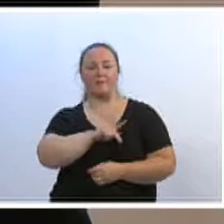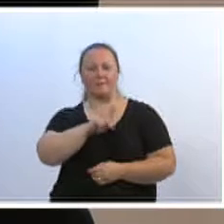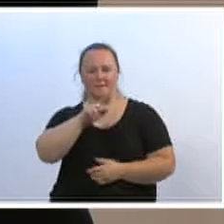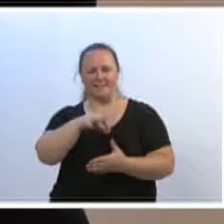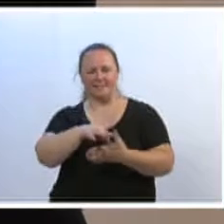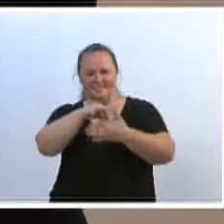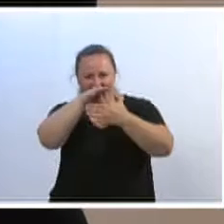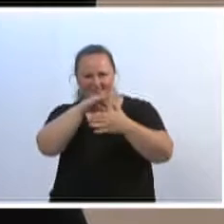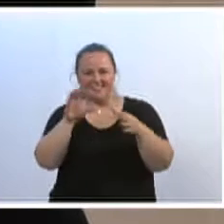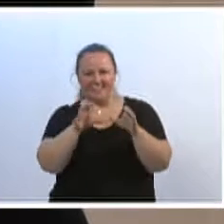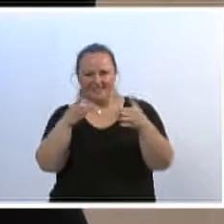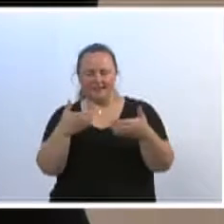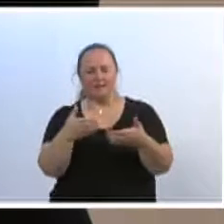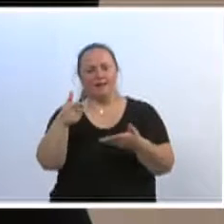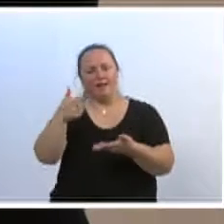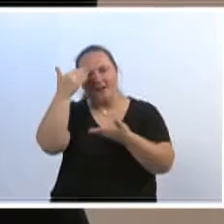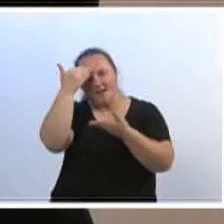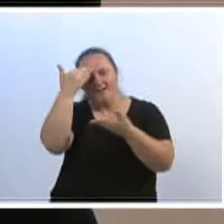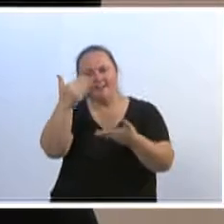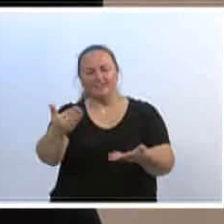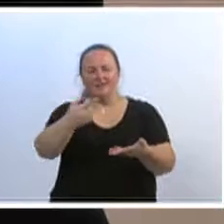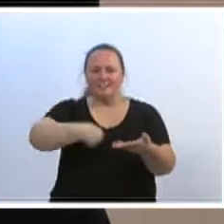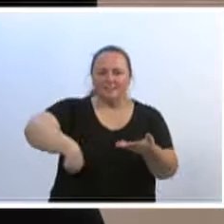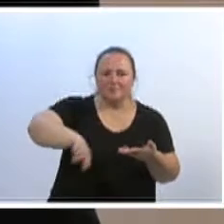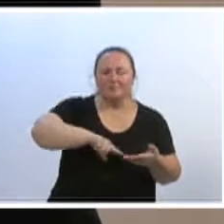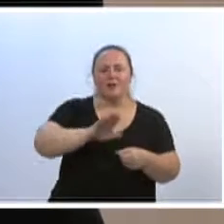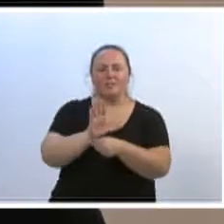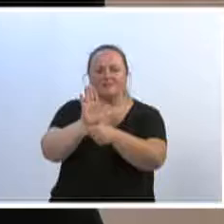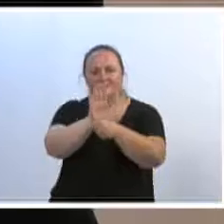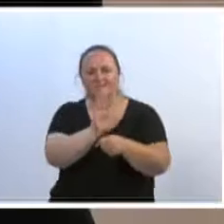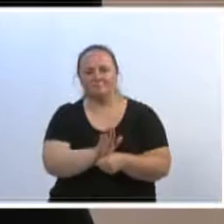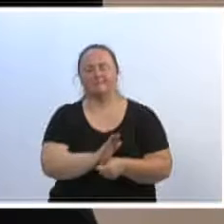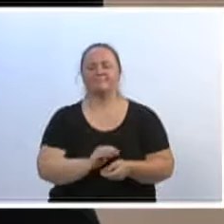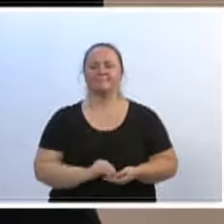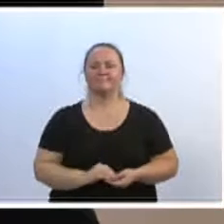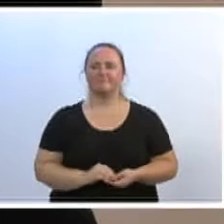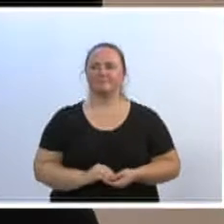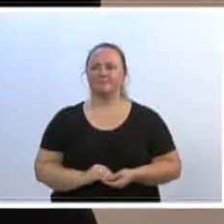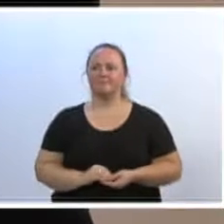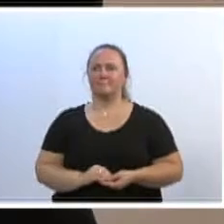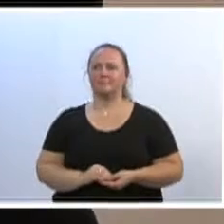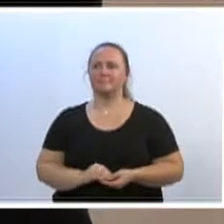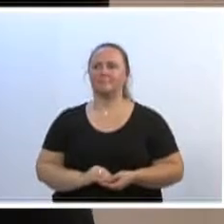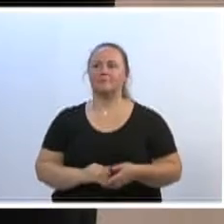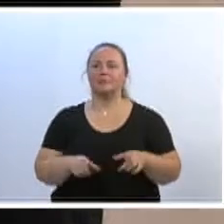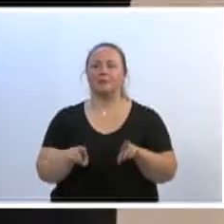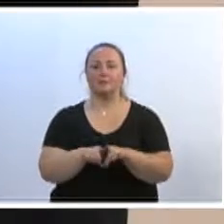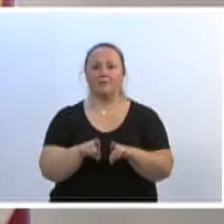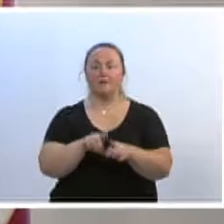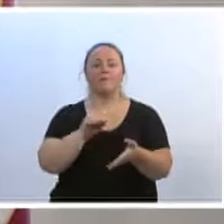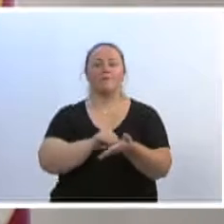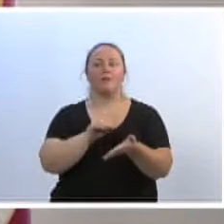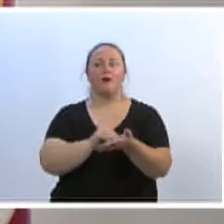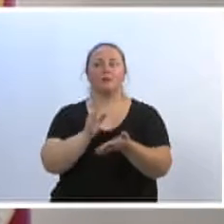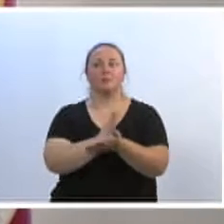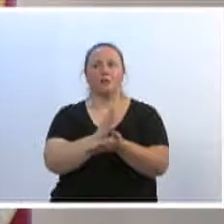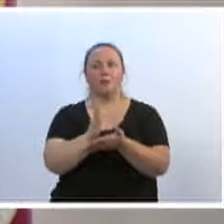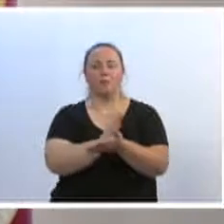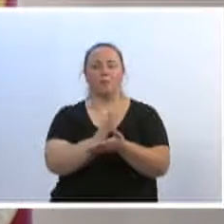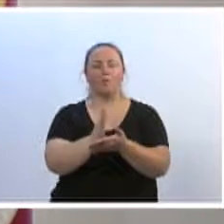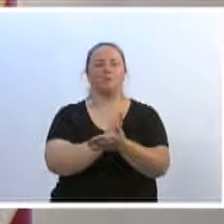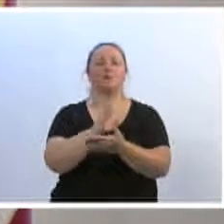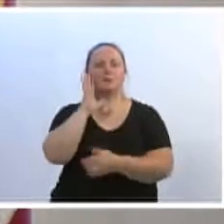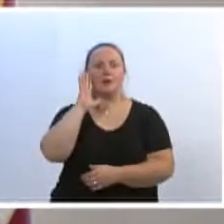fizemos, as indicações e aquelas que foram respondidas, também anotadas aqui e aqui ainda, não foram solucionadas pelo Executivo, e nós vamos dar